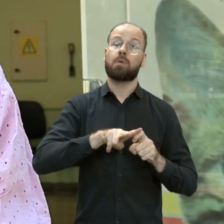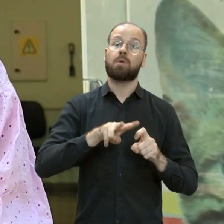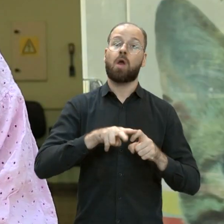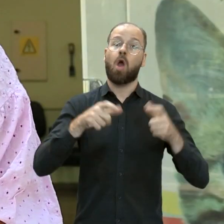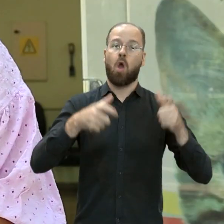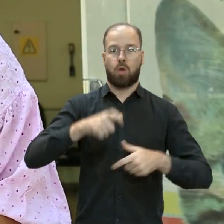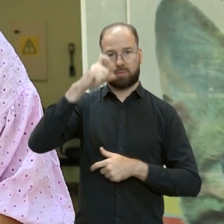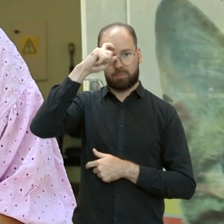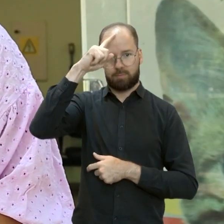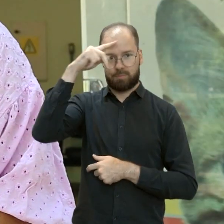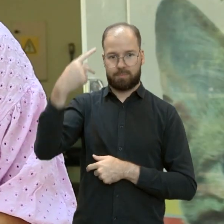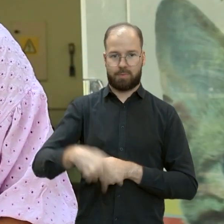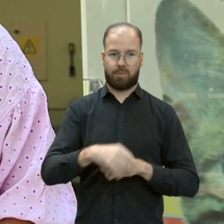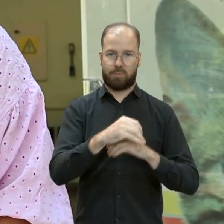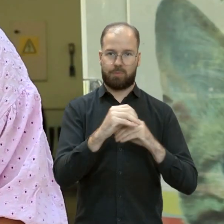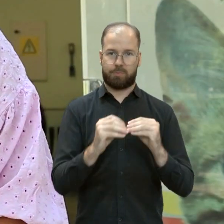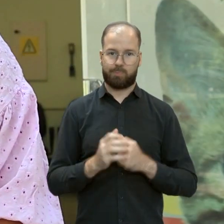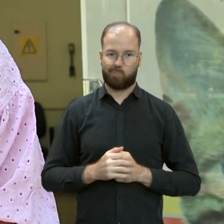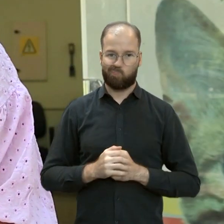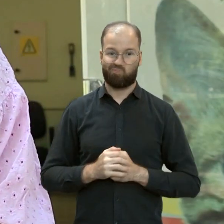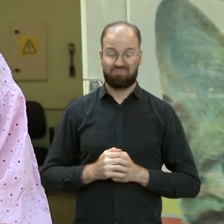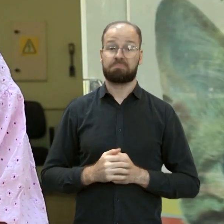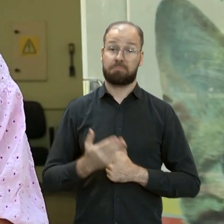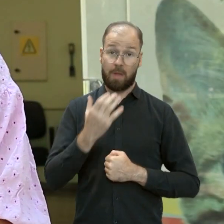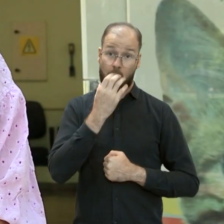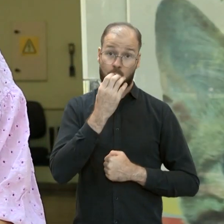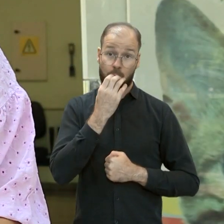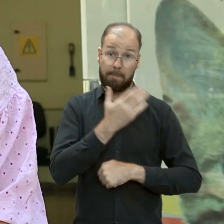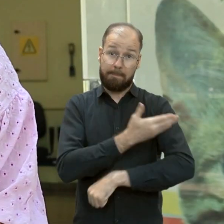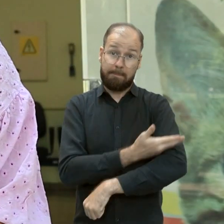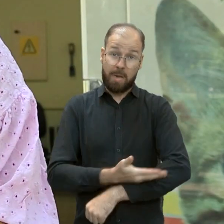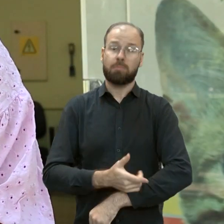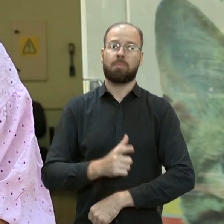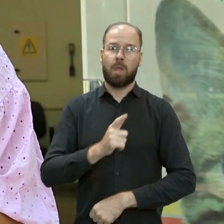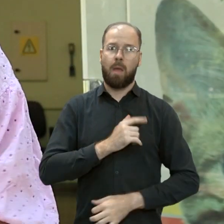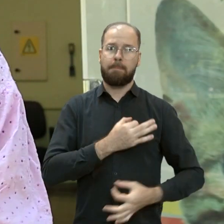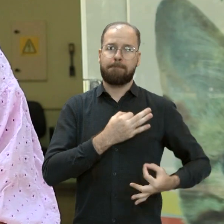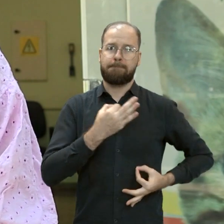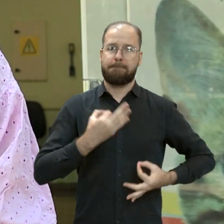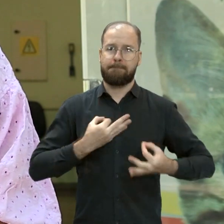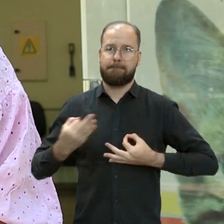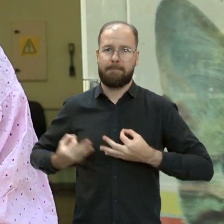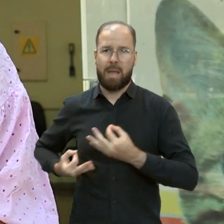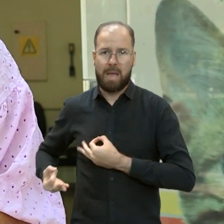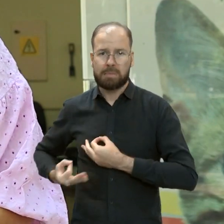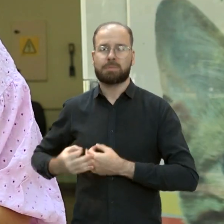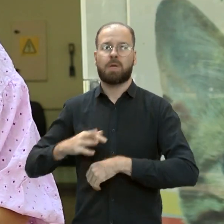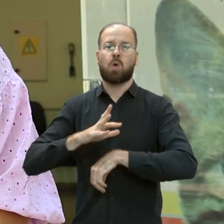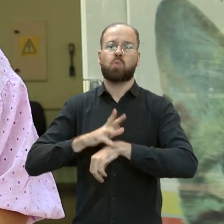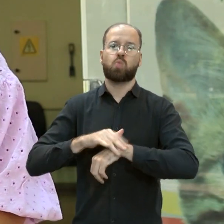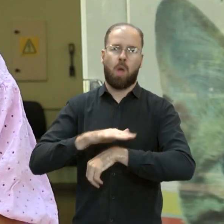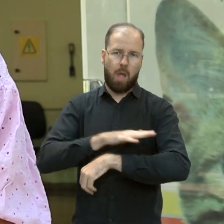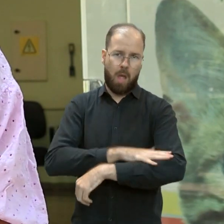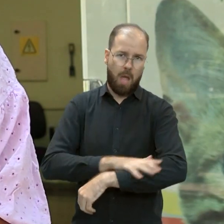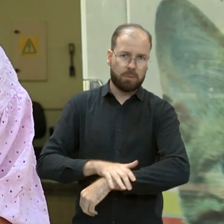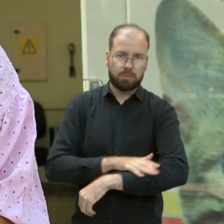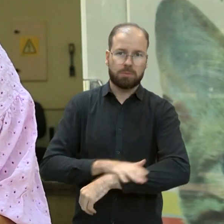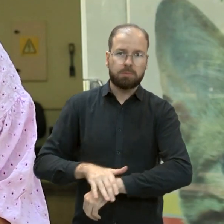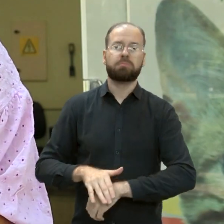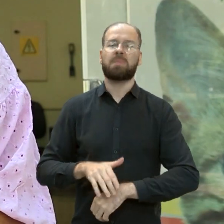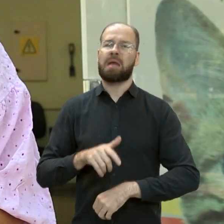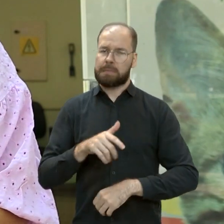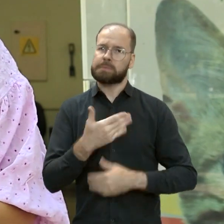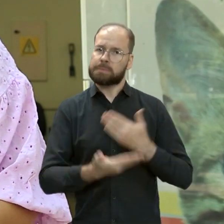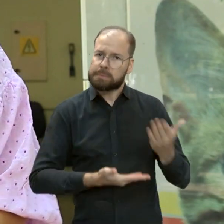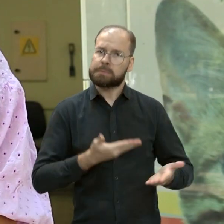Para ele ser um cachorro branco, é uma dermatite atópica. E desde aí, quando a gente descobriu essa dermatite, a gente vem tratando. E